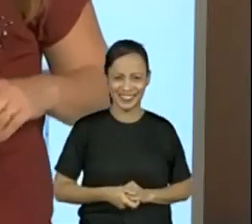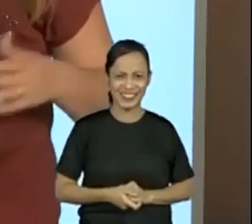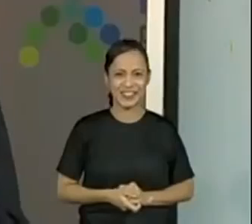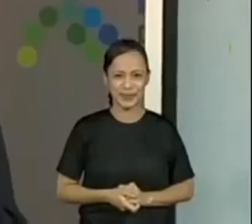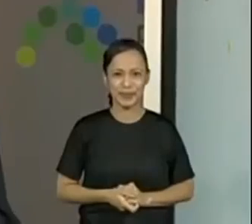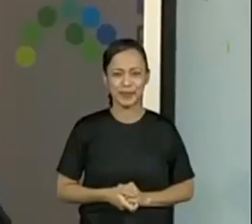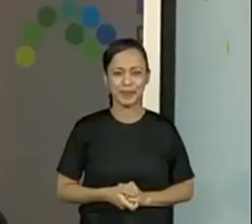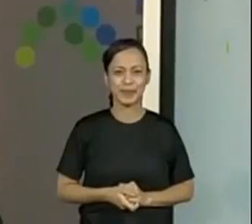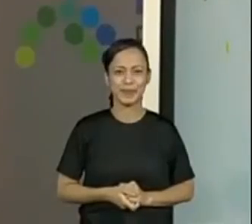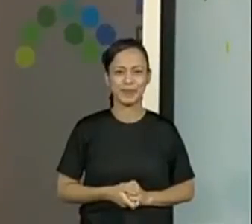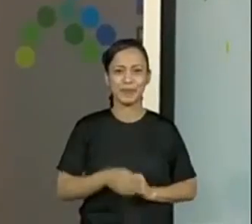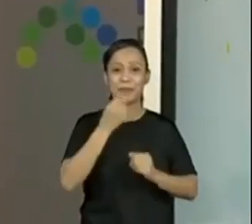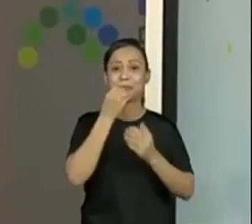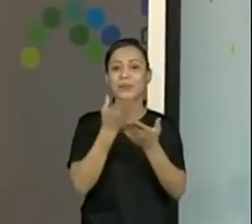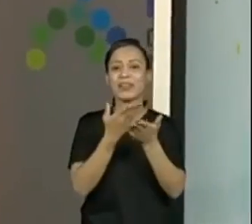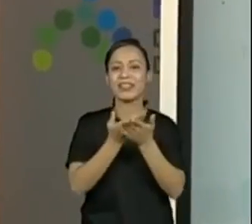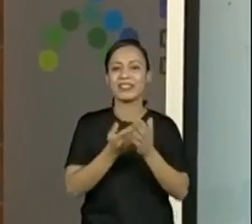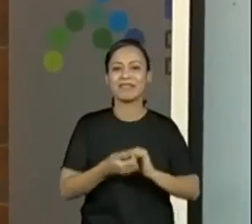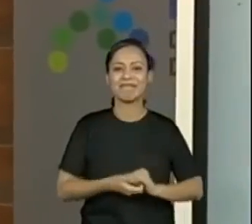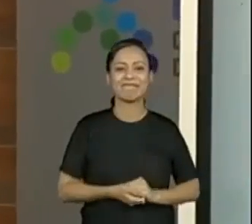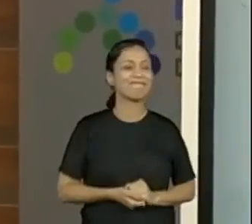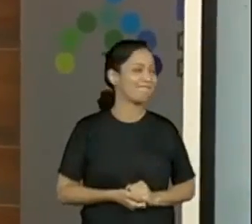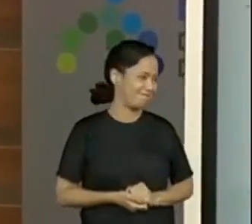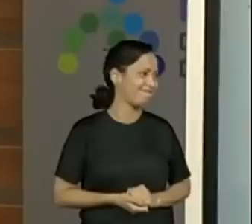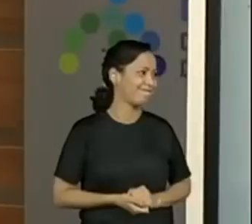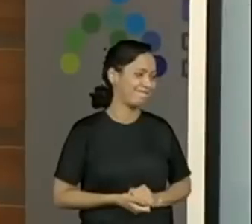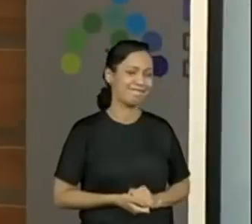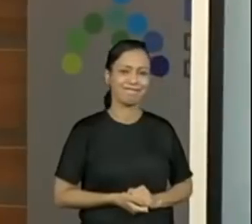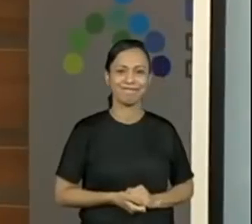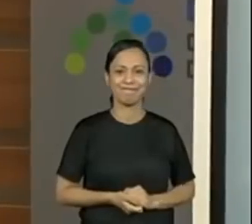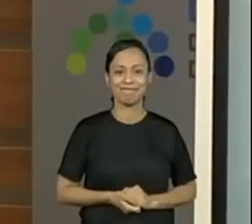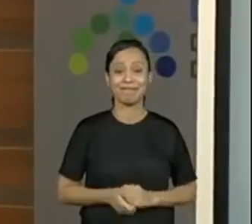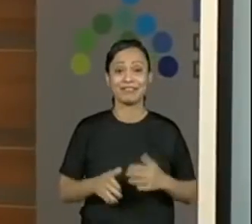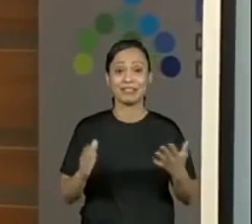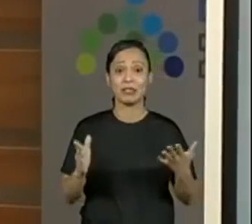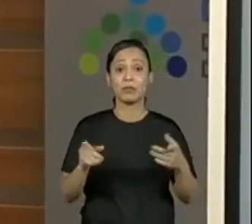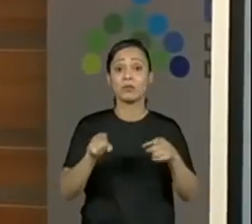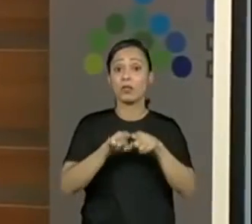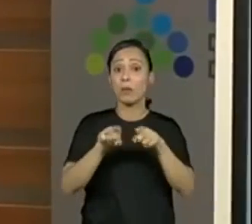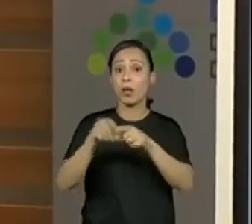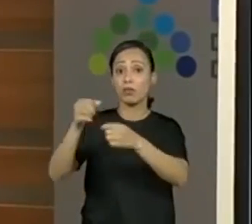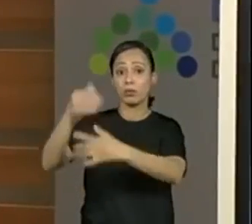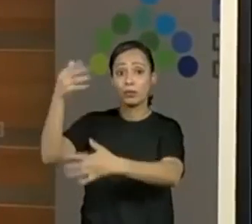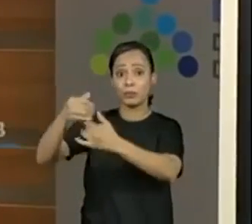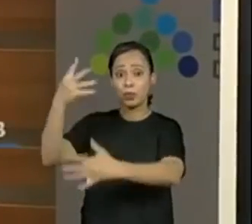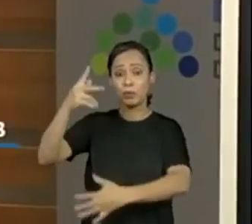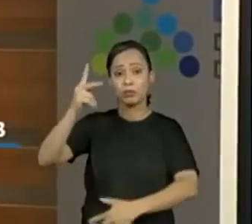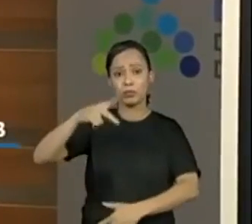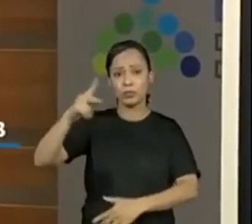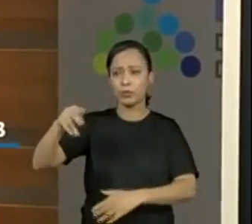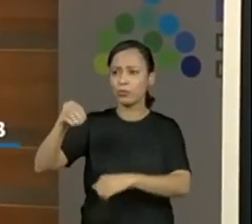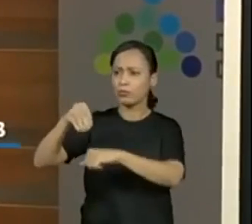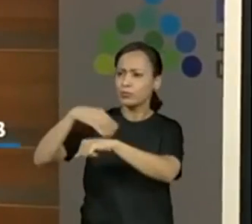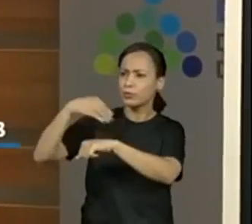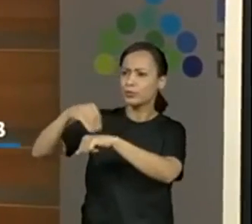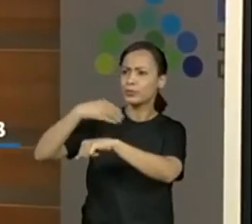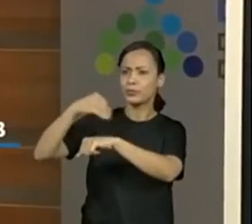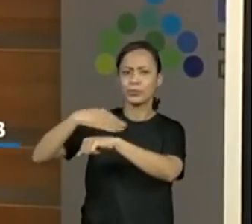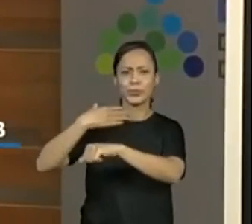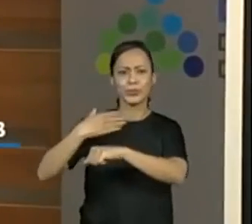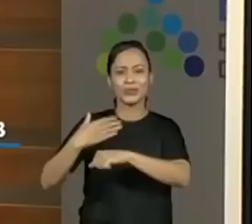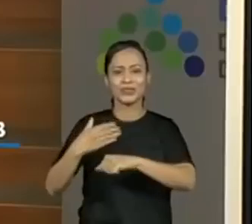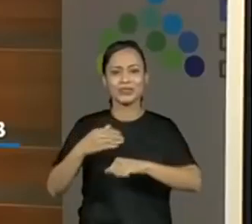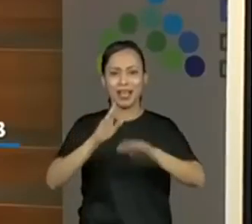tá bom? Uma boa aula para todos nós. Estaremos também atentos às contribuições dos professores que mandam aí recados para os